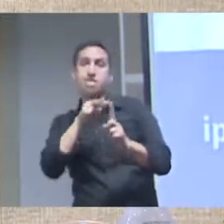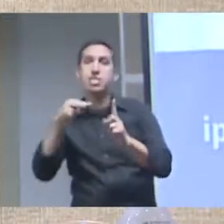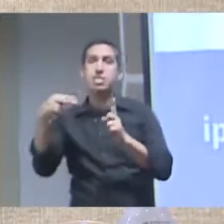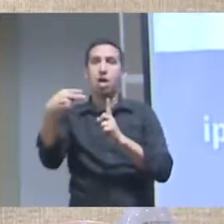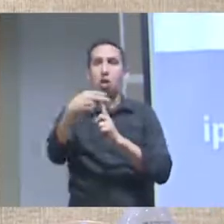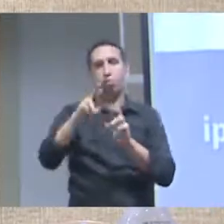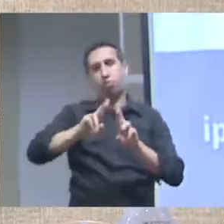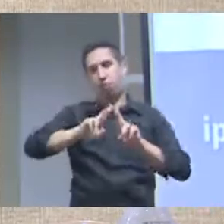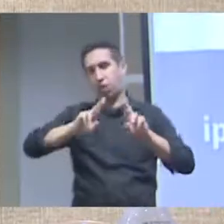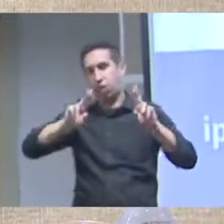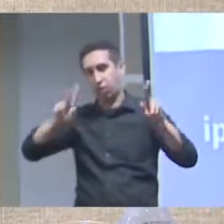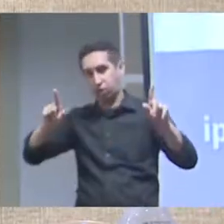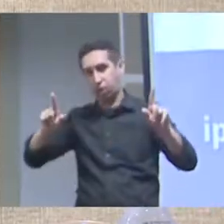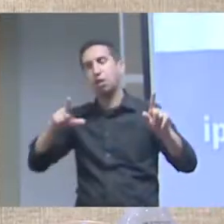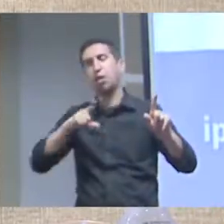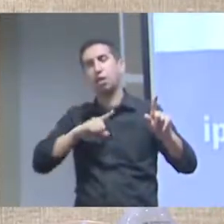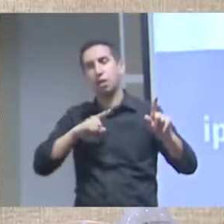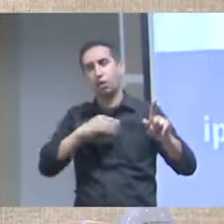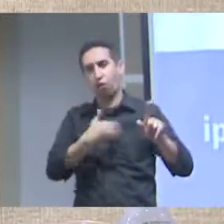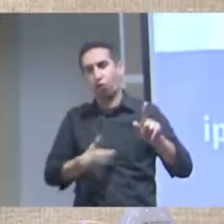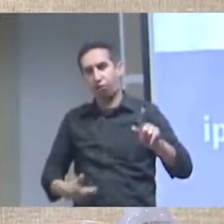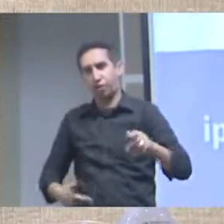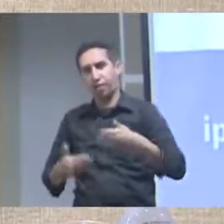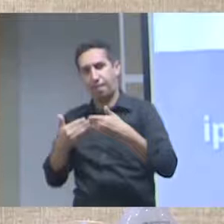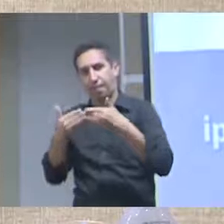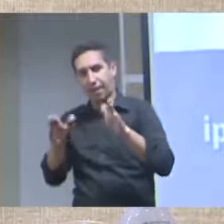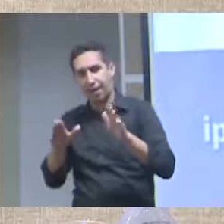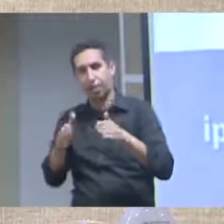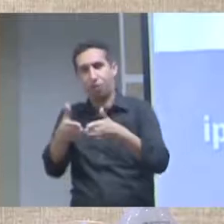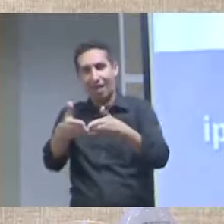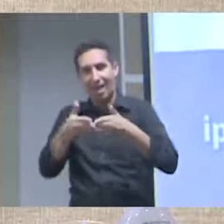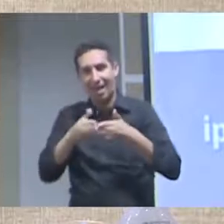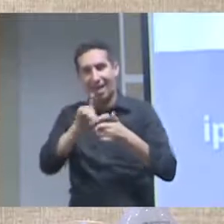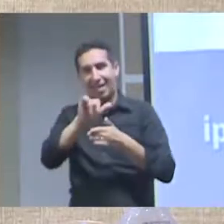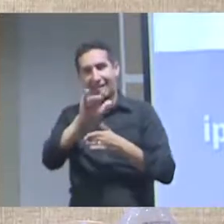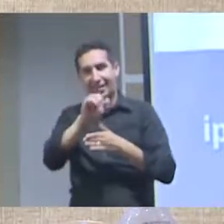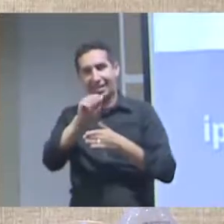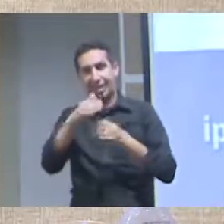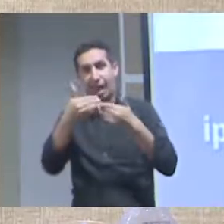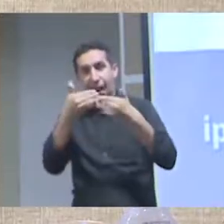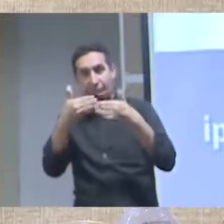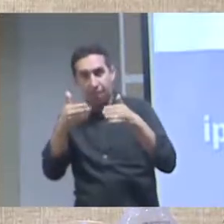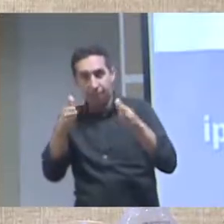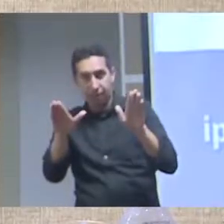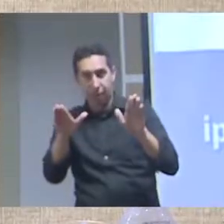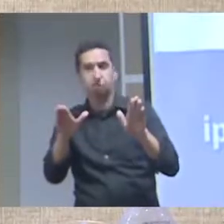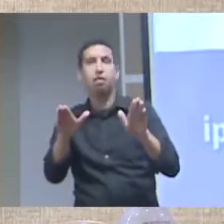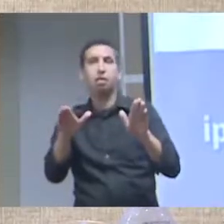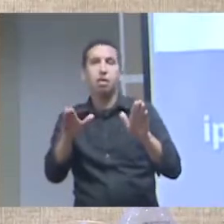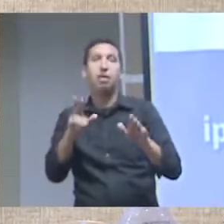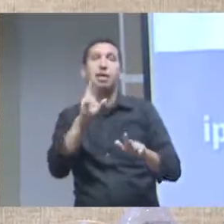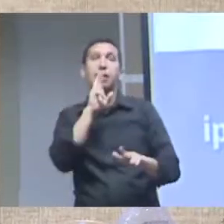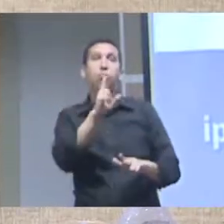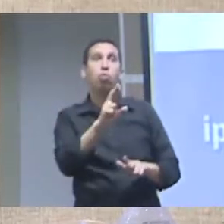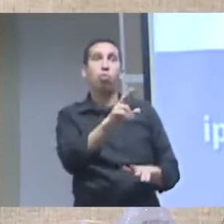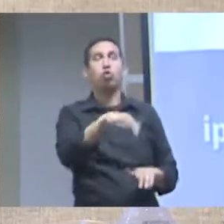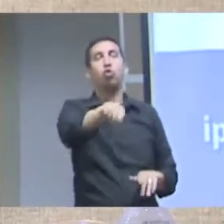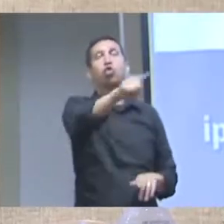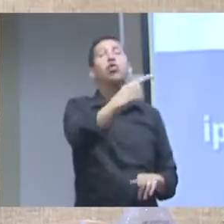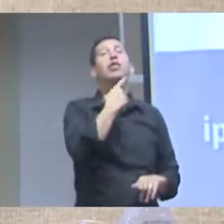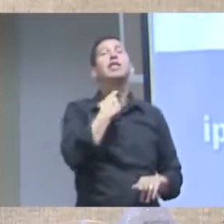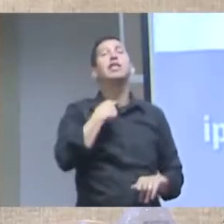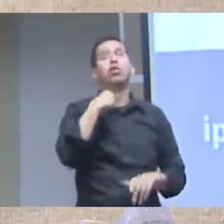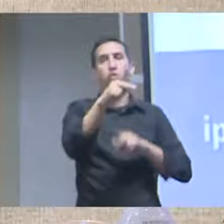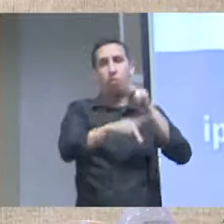partes né das iniciativas de governo aberto de ciência aberta enfim que respondem né a esses